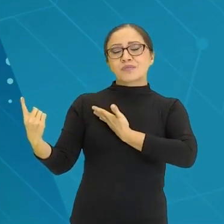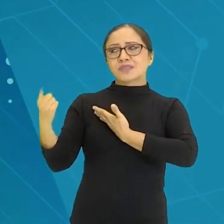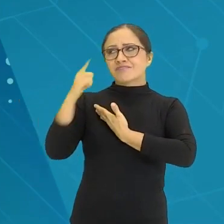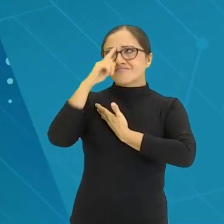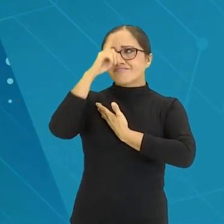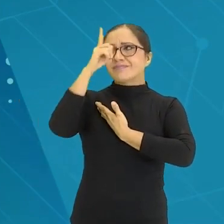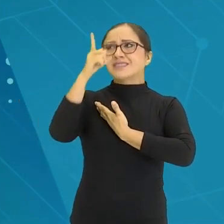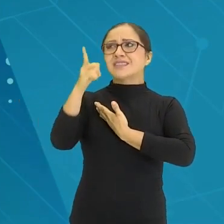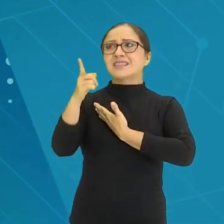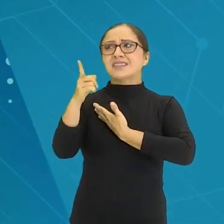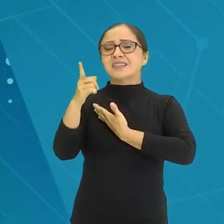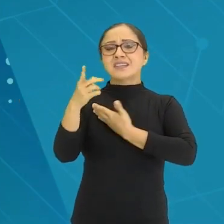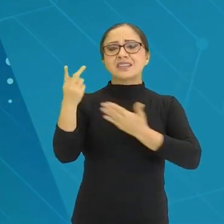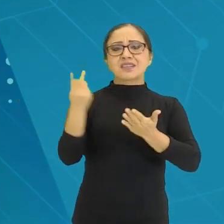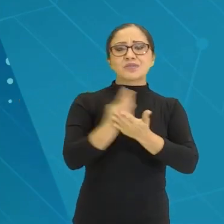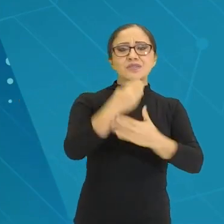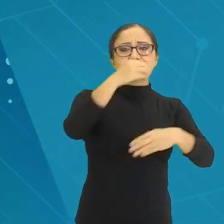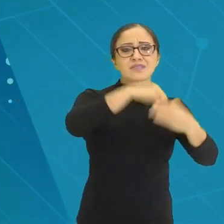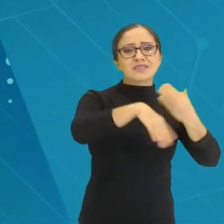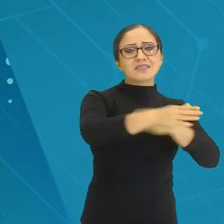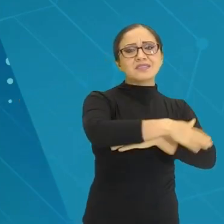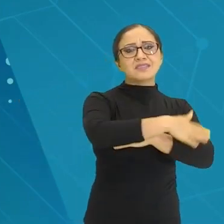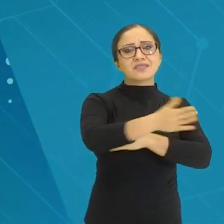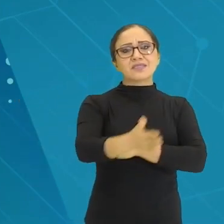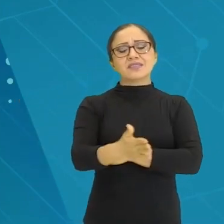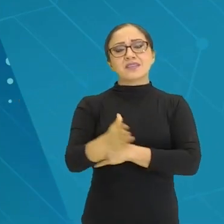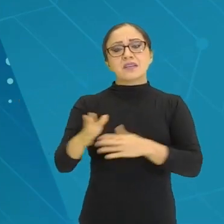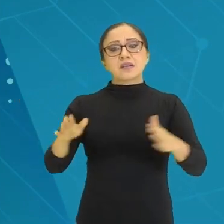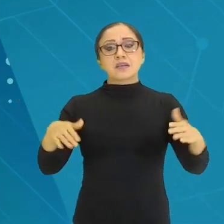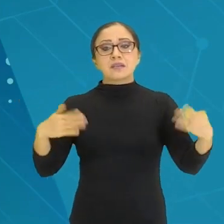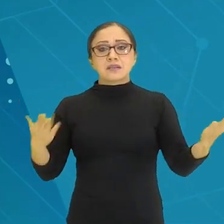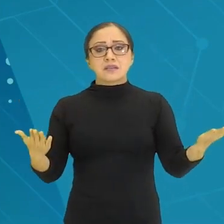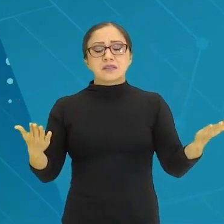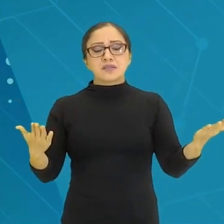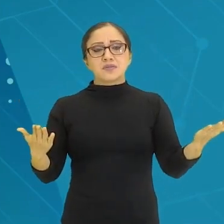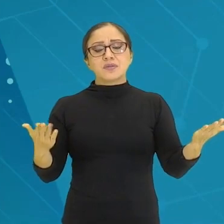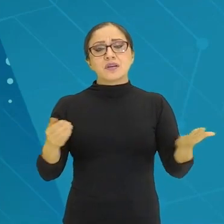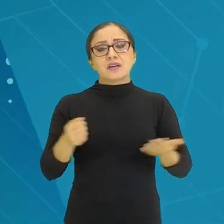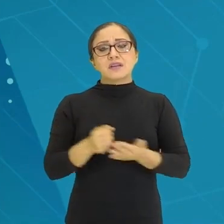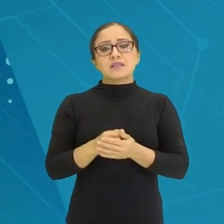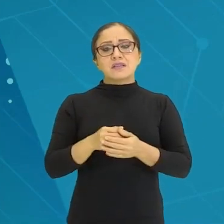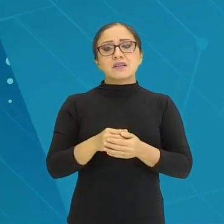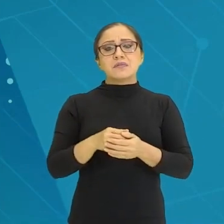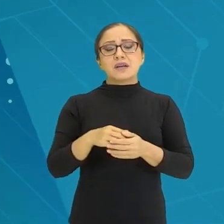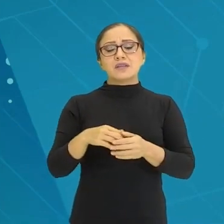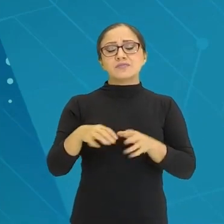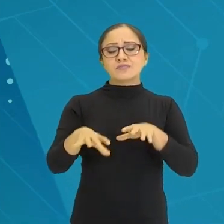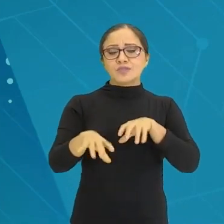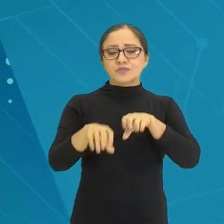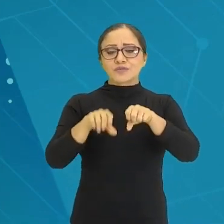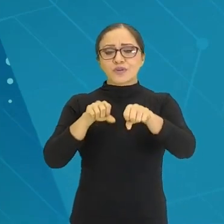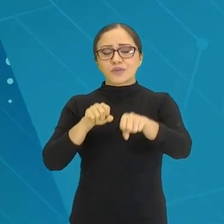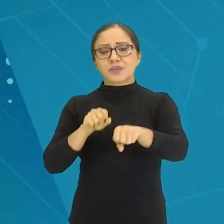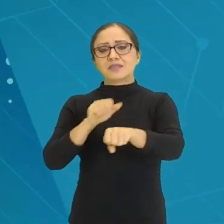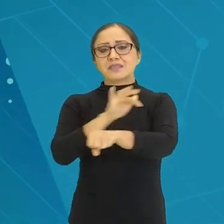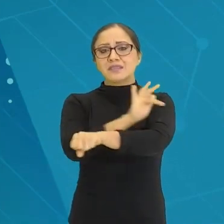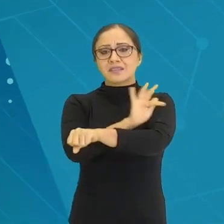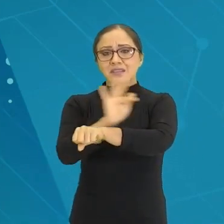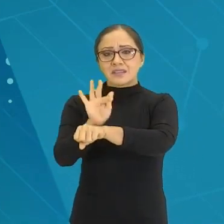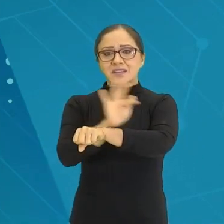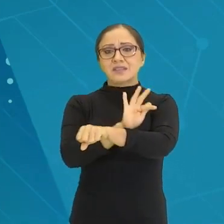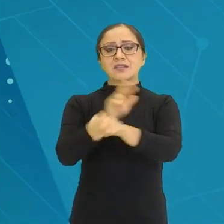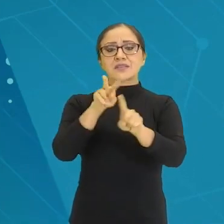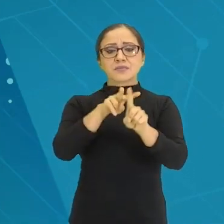algumas situações que ocorreram em sala de aula, tá bom? Então, esse trabalho de formação nessa perspectiva precisa também